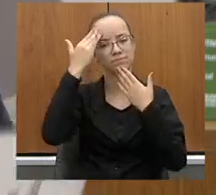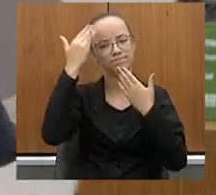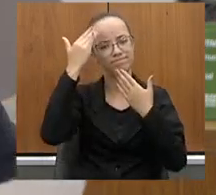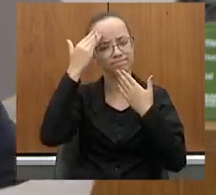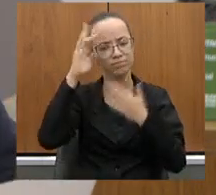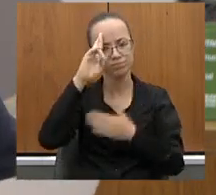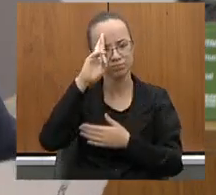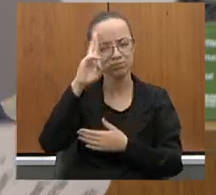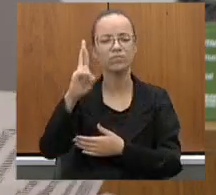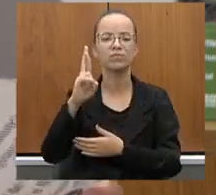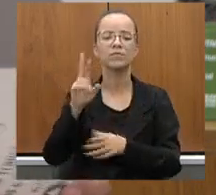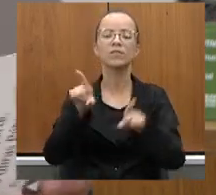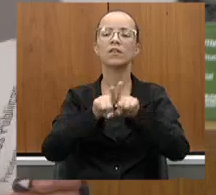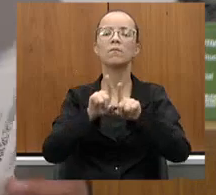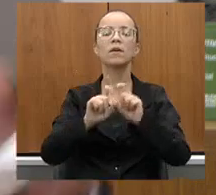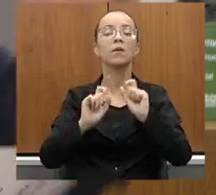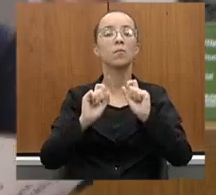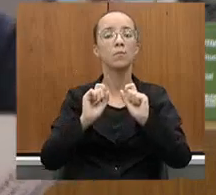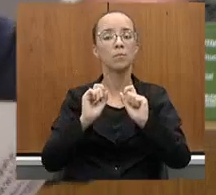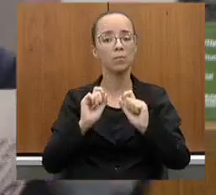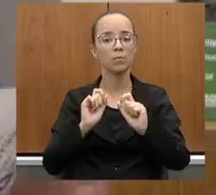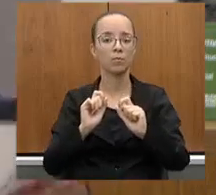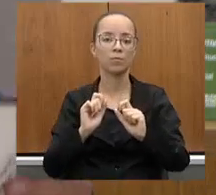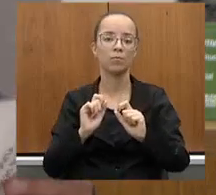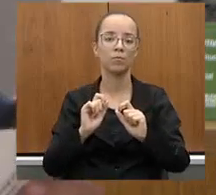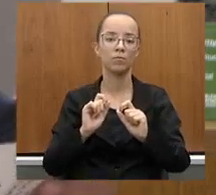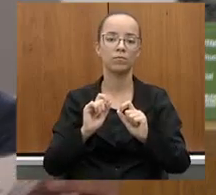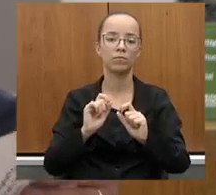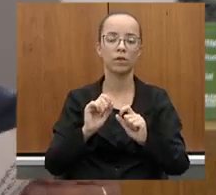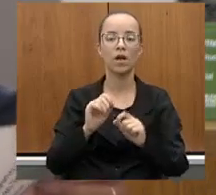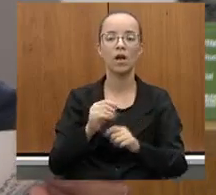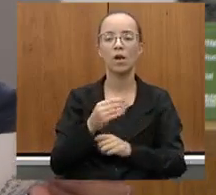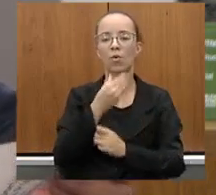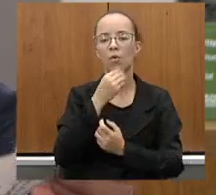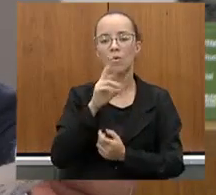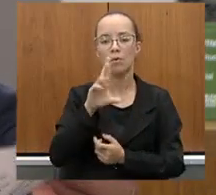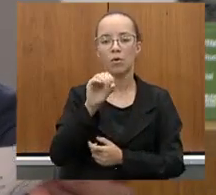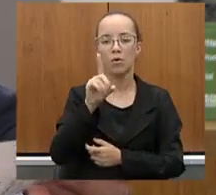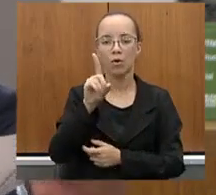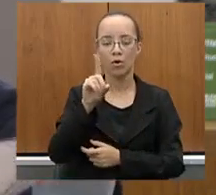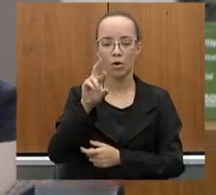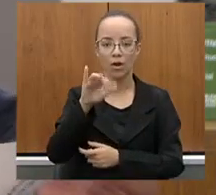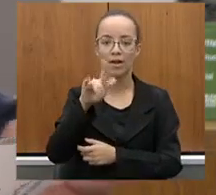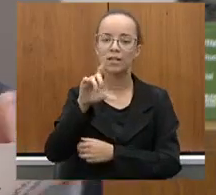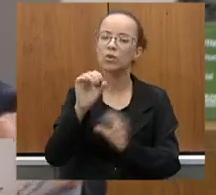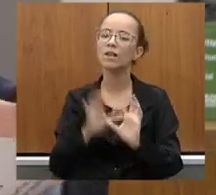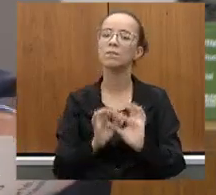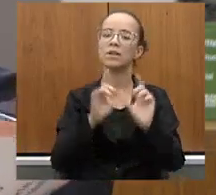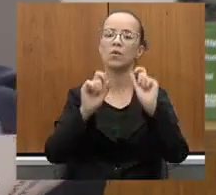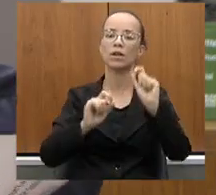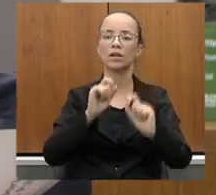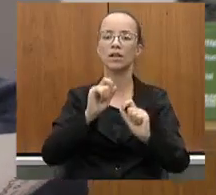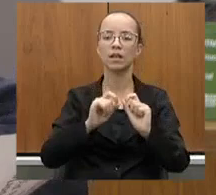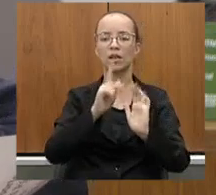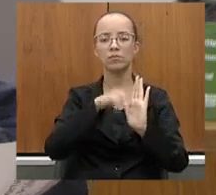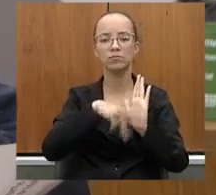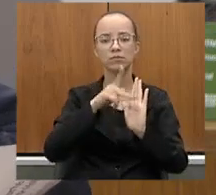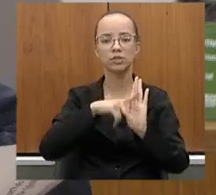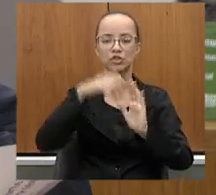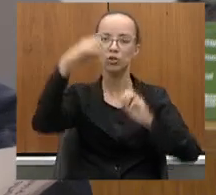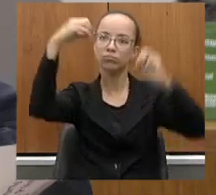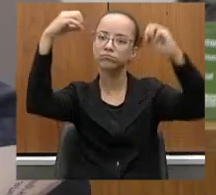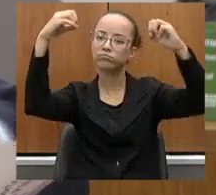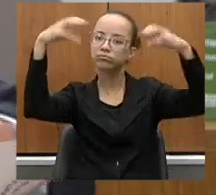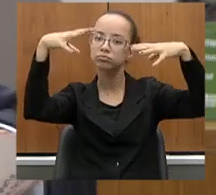V. Exª por determinar, juntamente com o nosso querido Rodrigo, também a liberação do projeto de luminárias a São Bento do